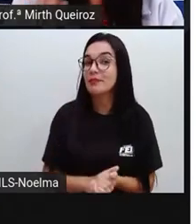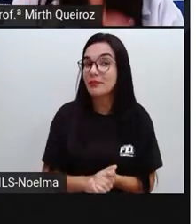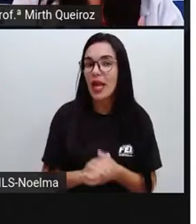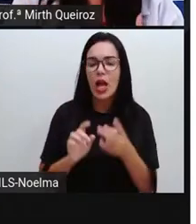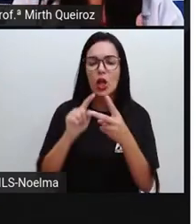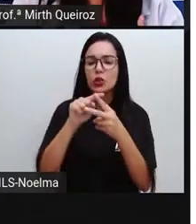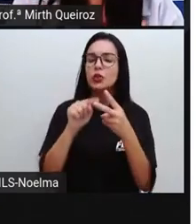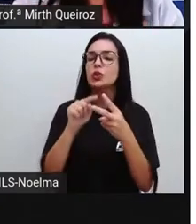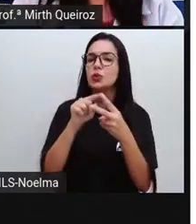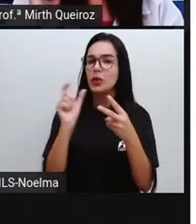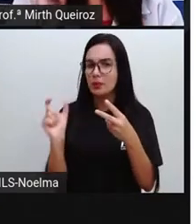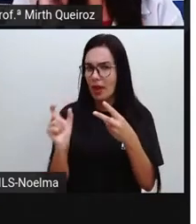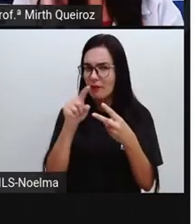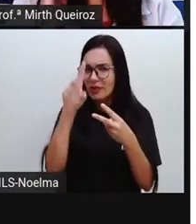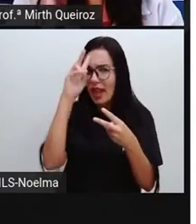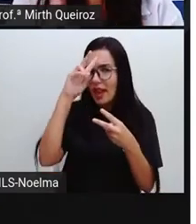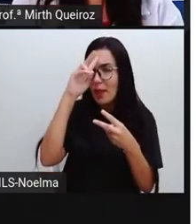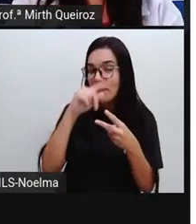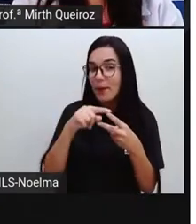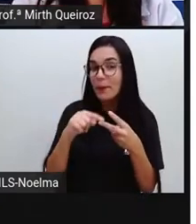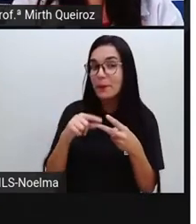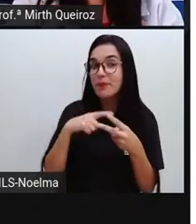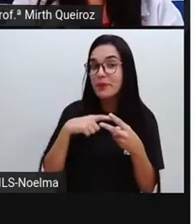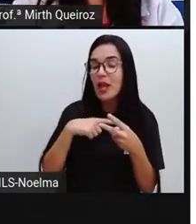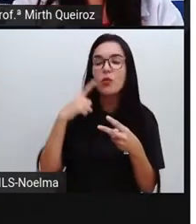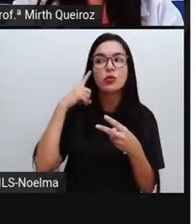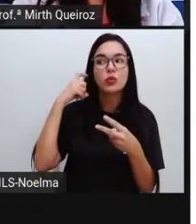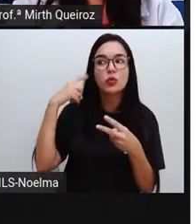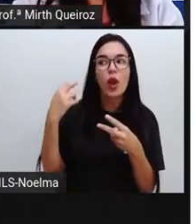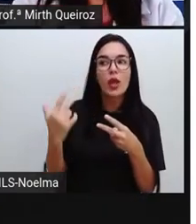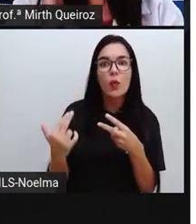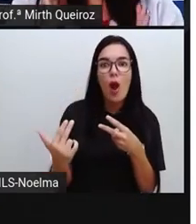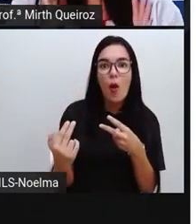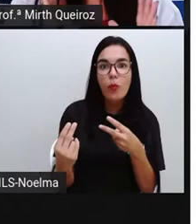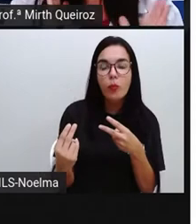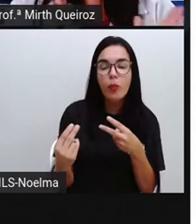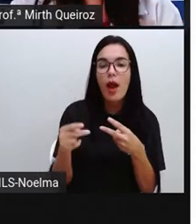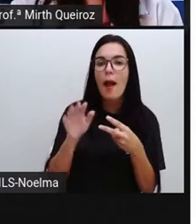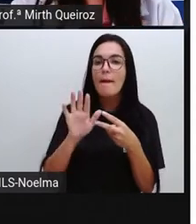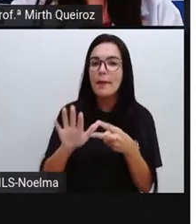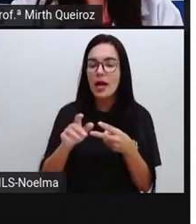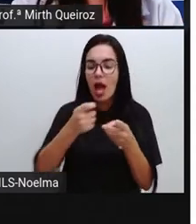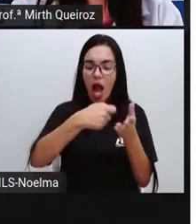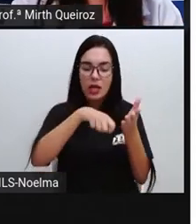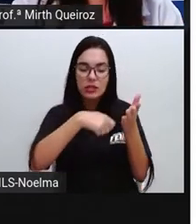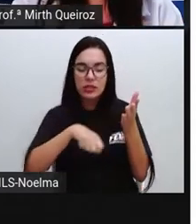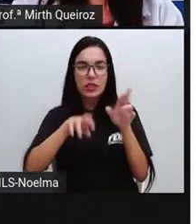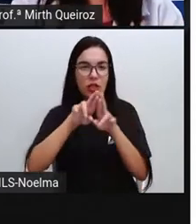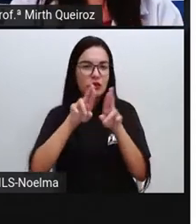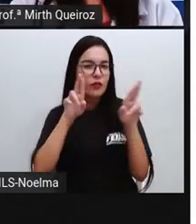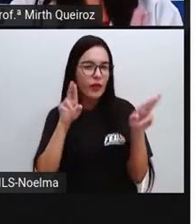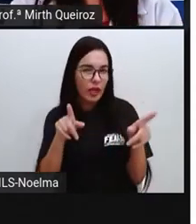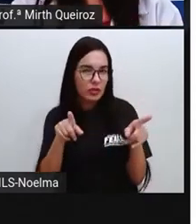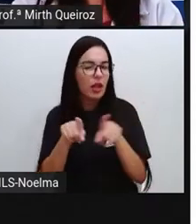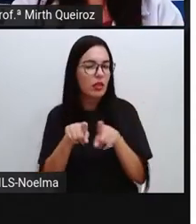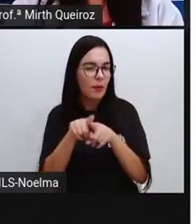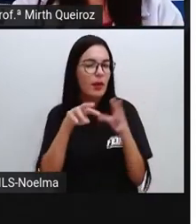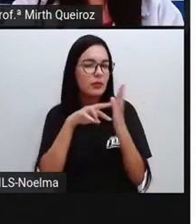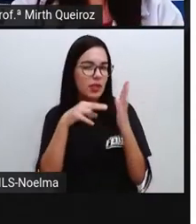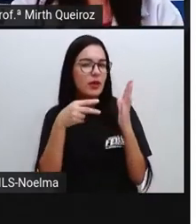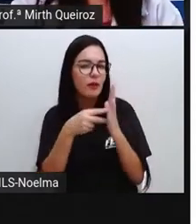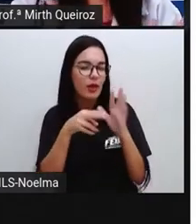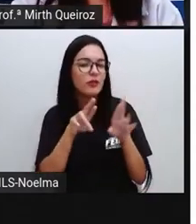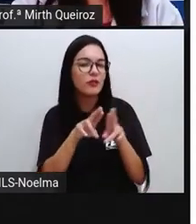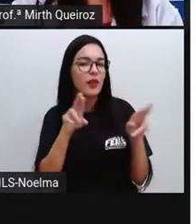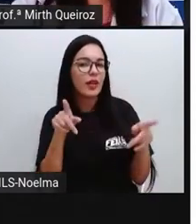Foram duas palavras, apresentavam o mesmo som, mas a escrita era diferente e o significado também.